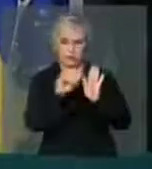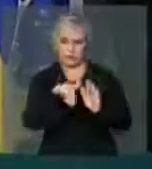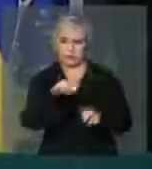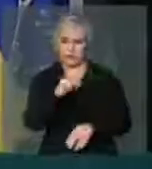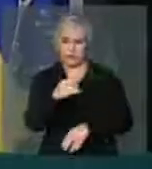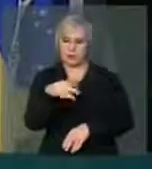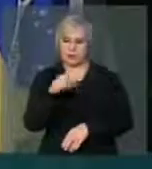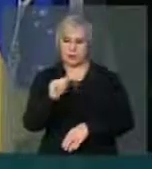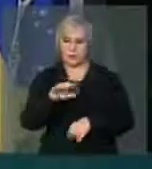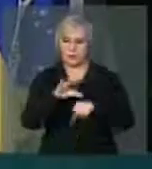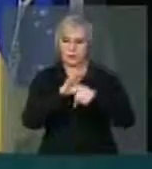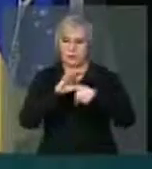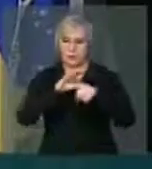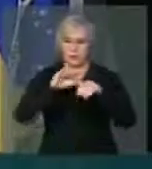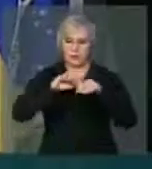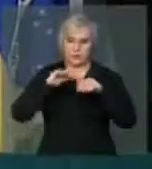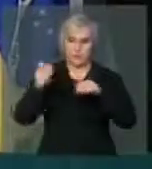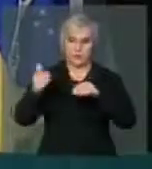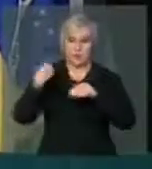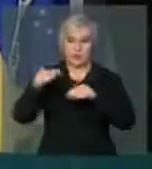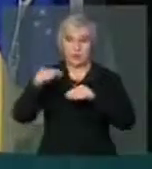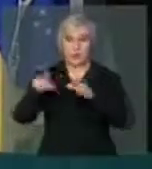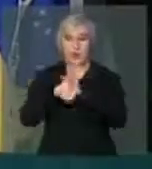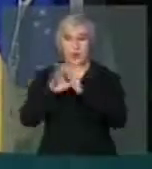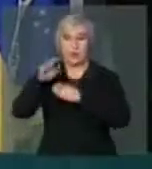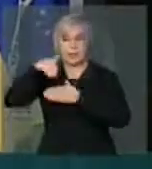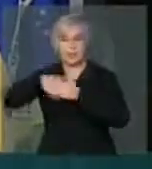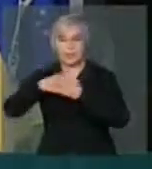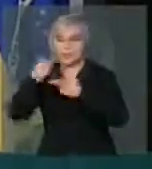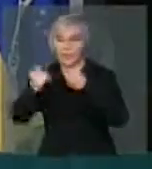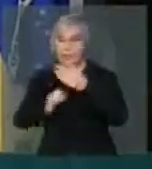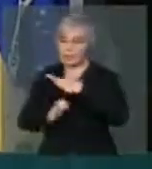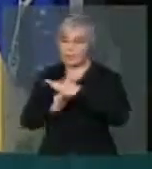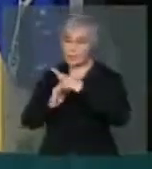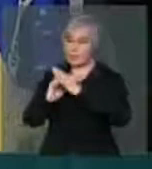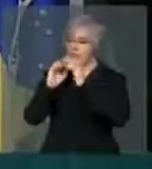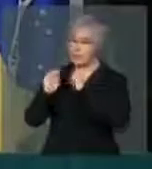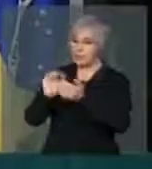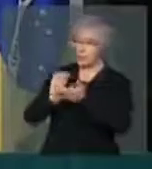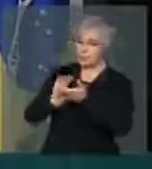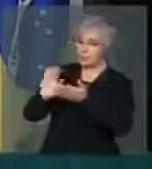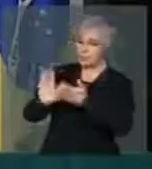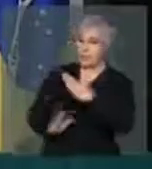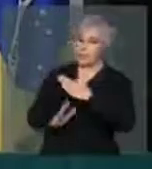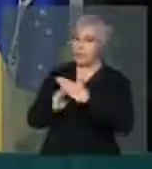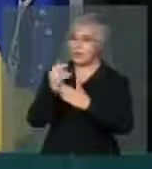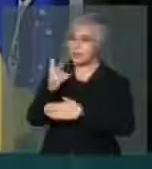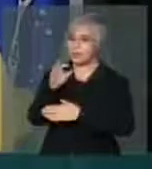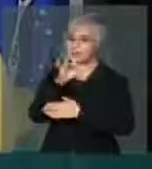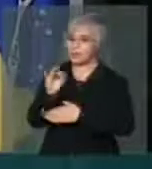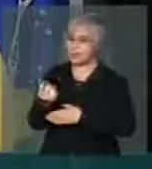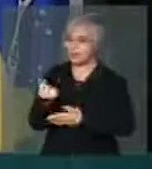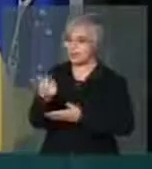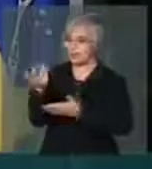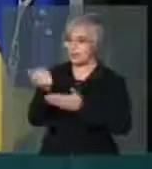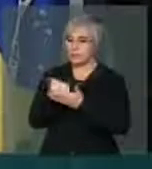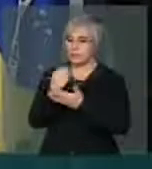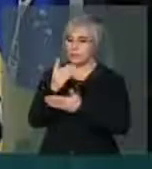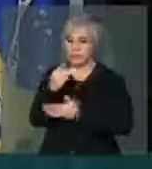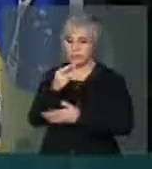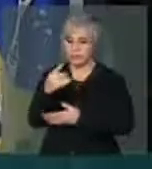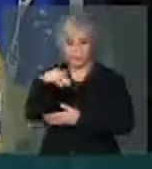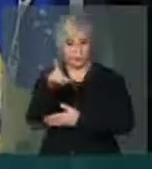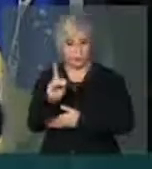fala que uma empresa pode doar até 2% do seu faturamento bruto. Ou